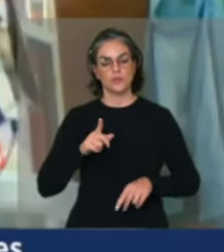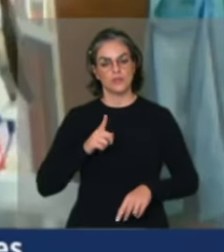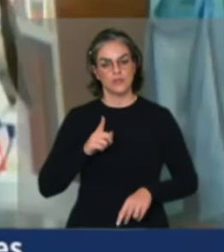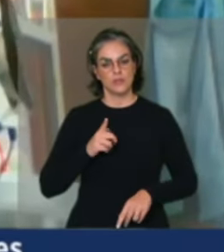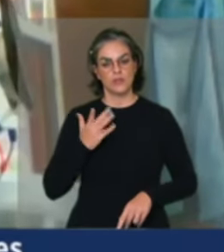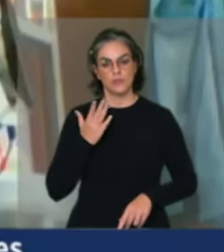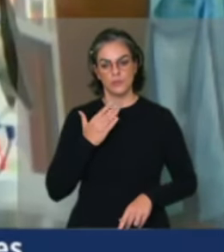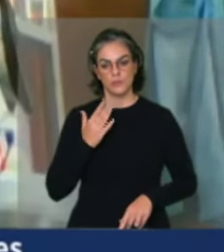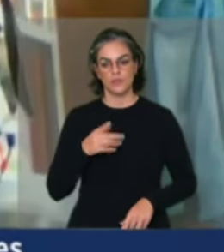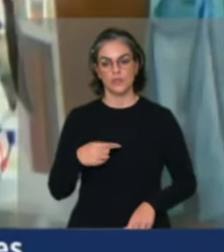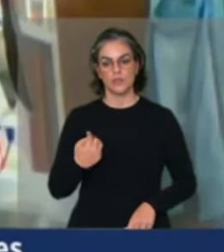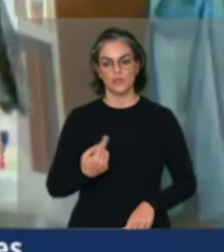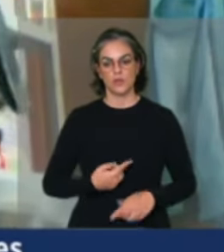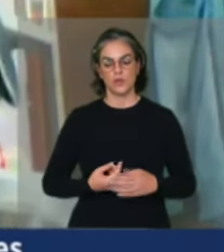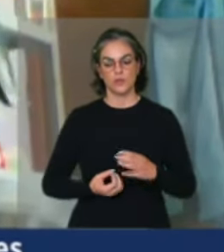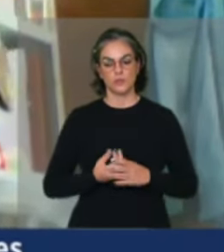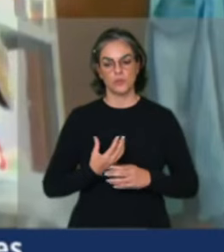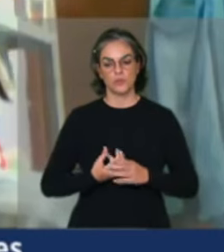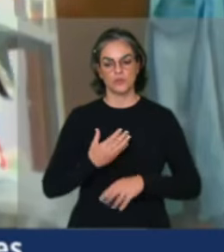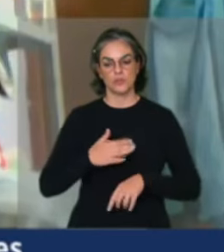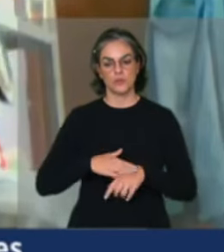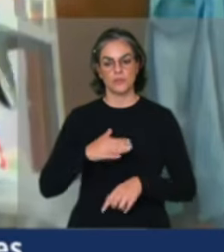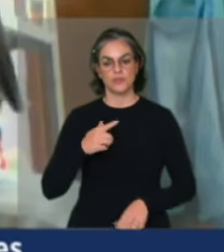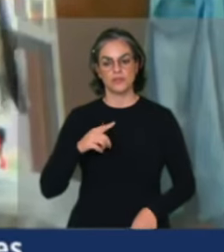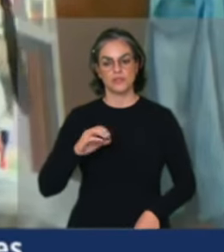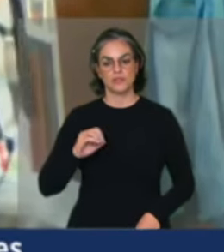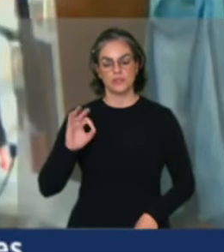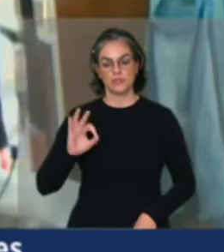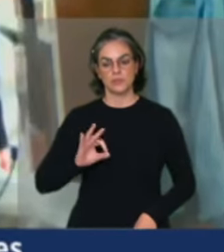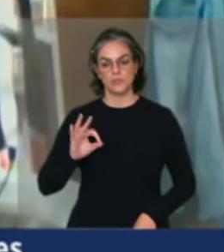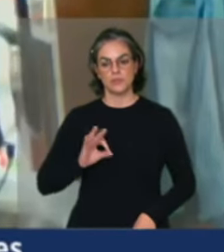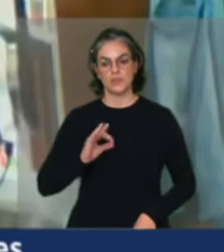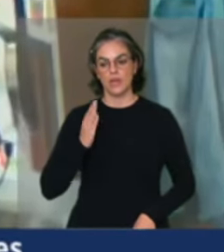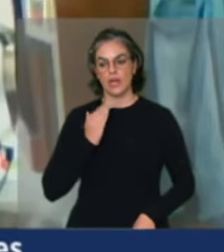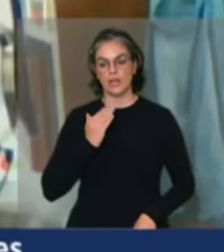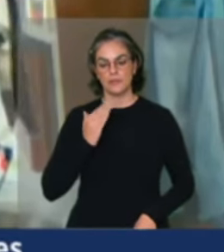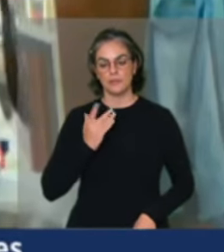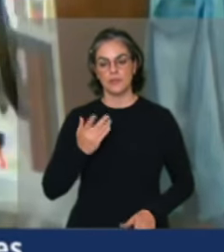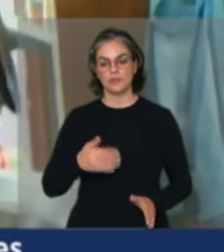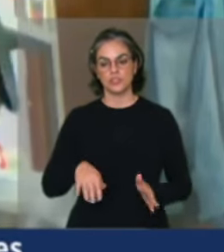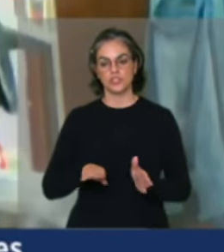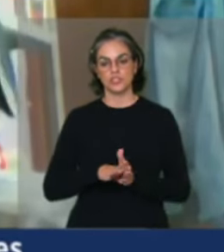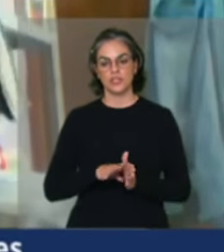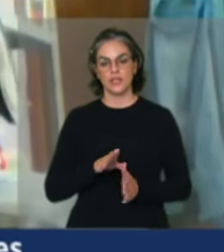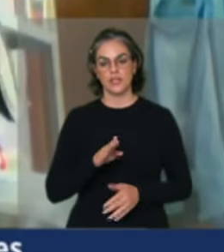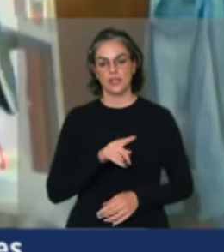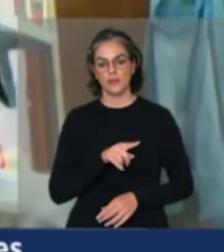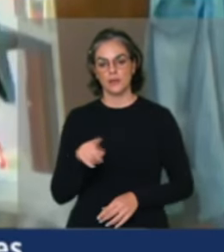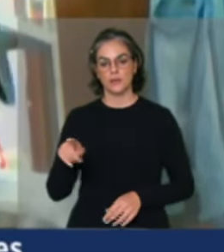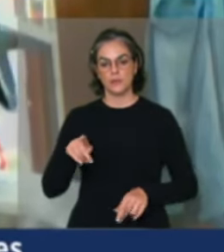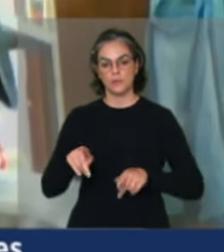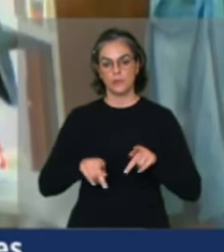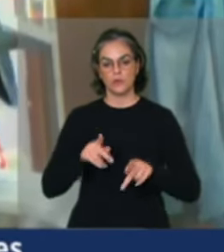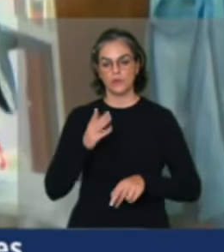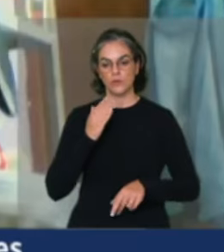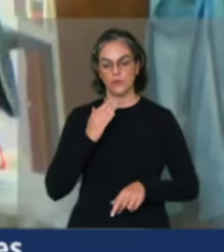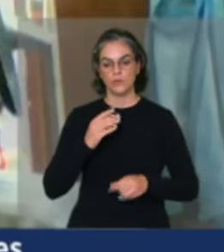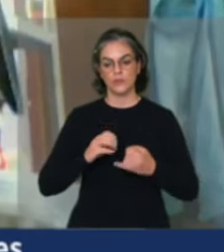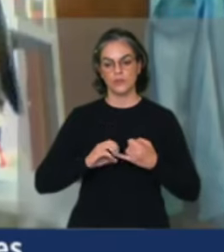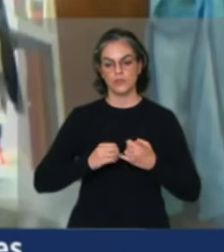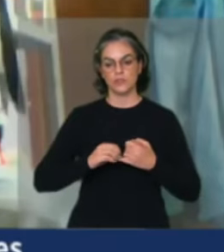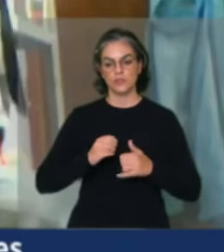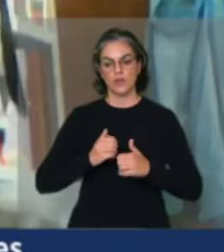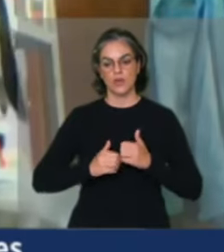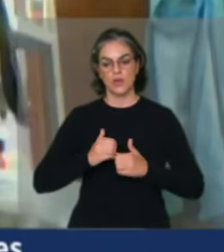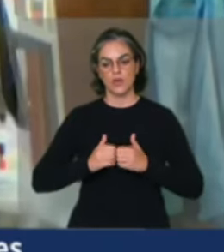que produzimos mais de 70% dos alimentos que chega na mesa do povo brasileiro, do feijão, o arroz,